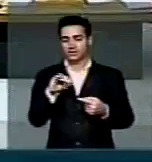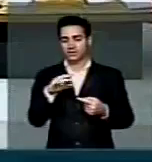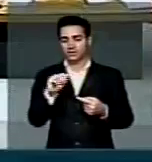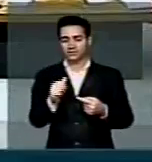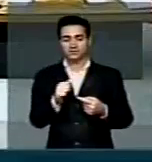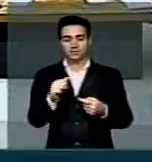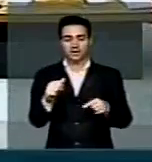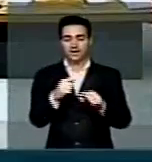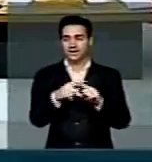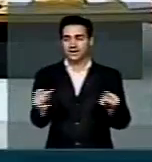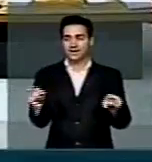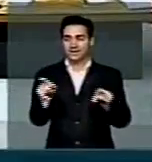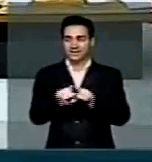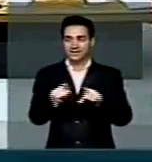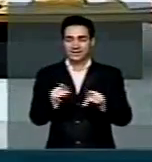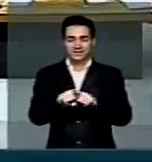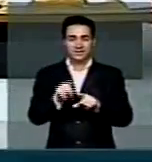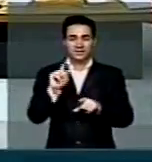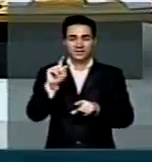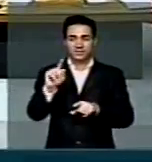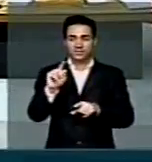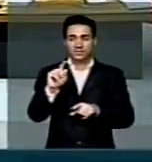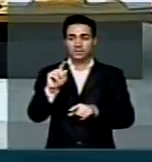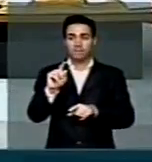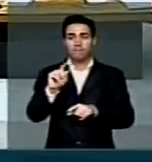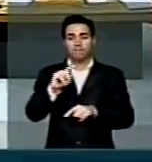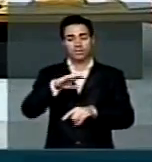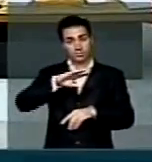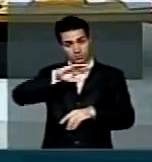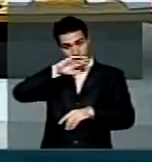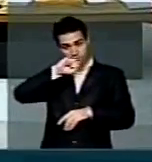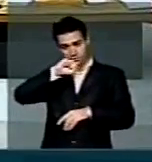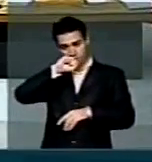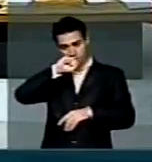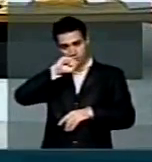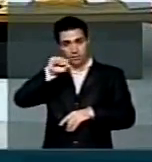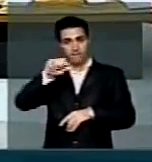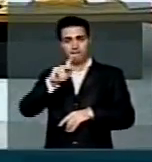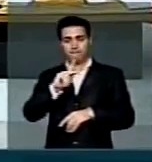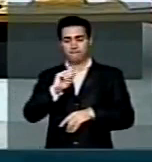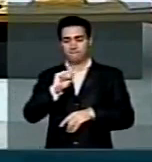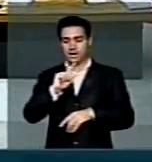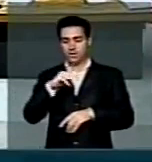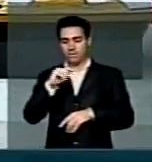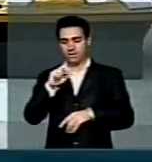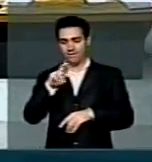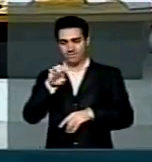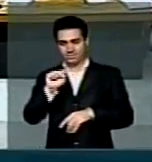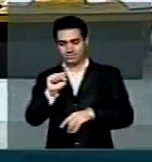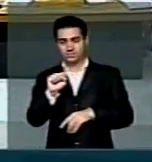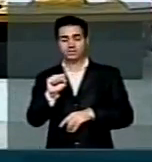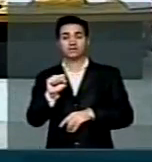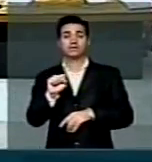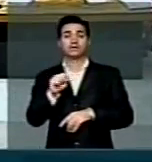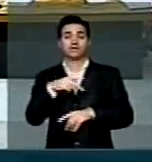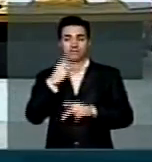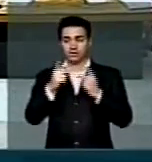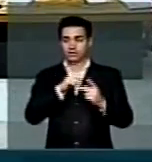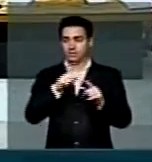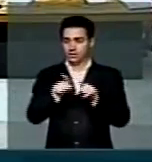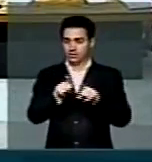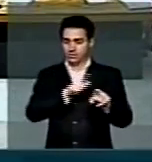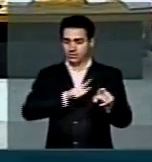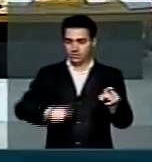Sr. Presidente, o apóstolo bispo de Palmares, a gente quer aqui fazer um registro, inclusive com a presença do